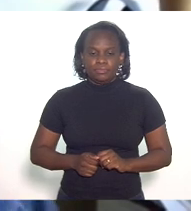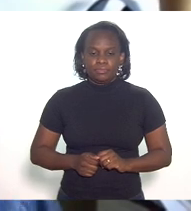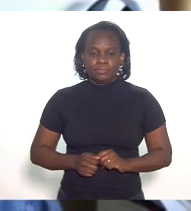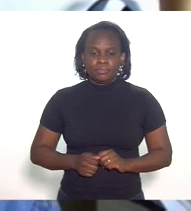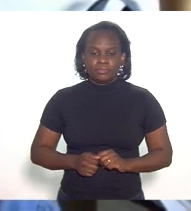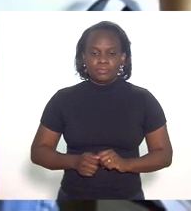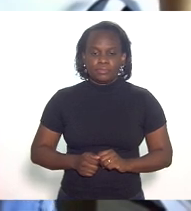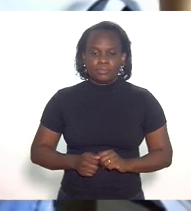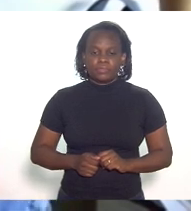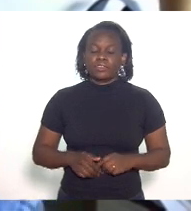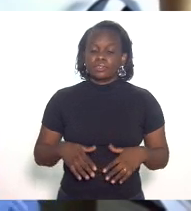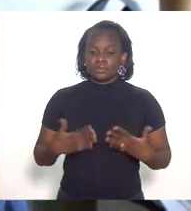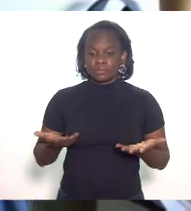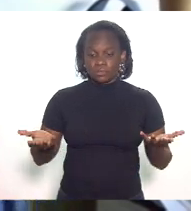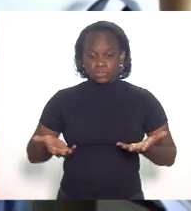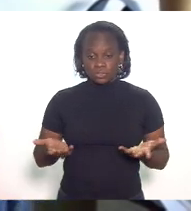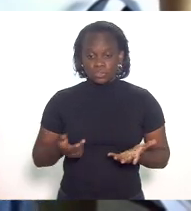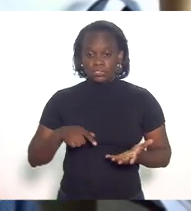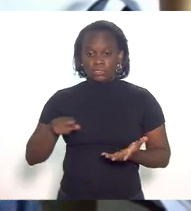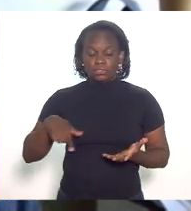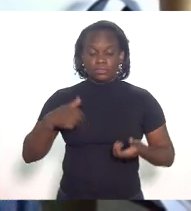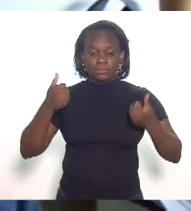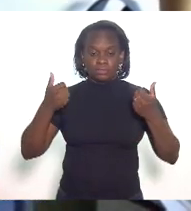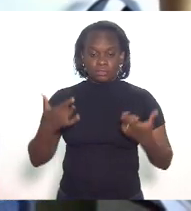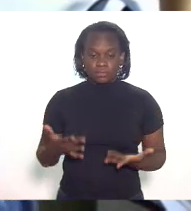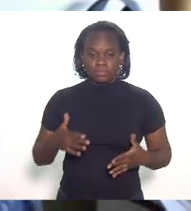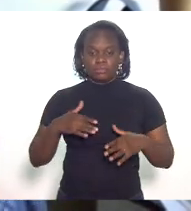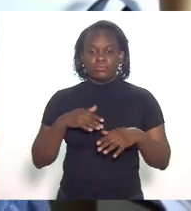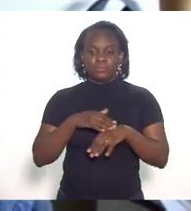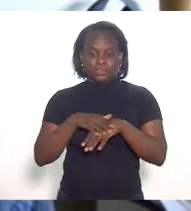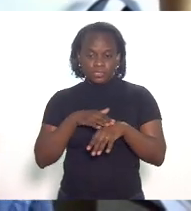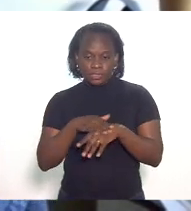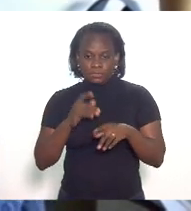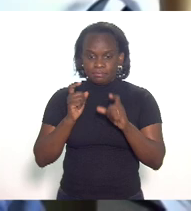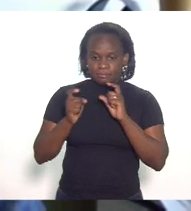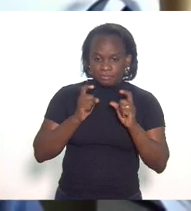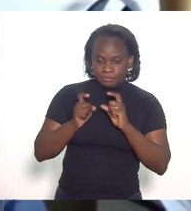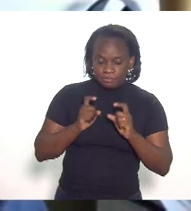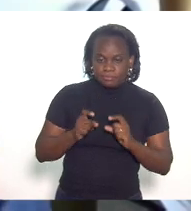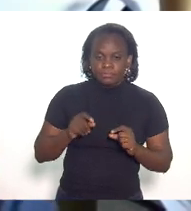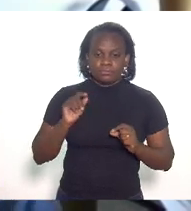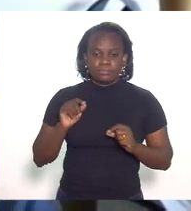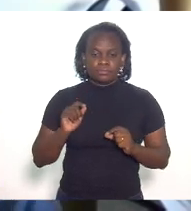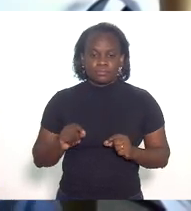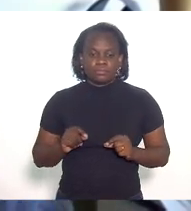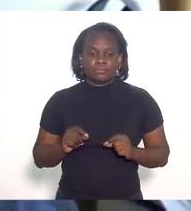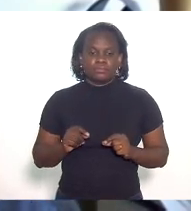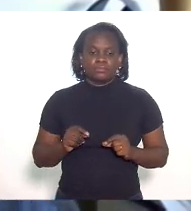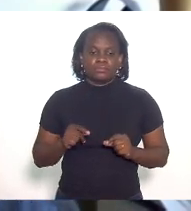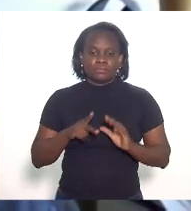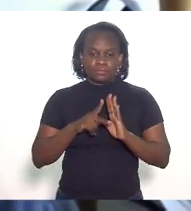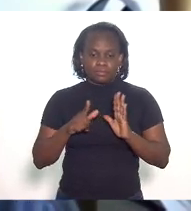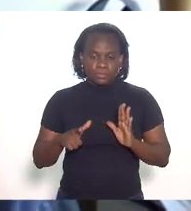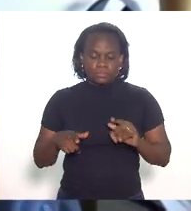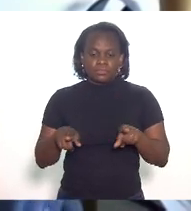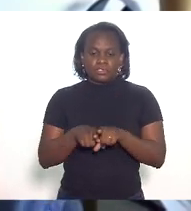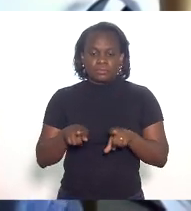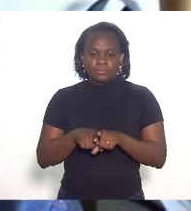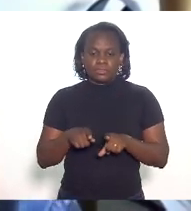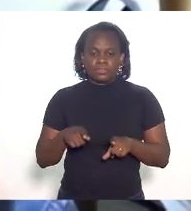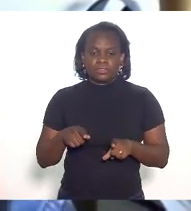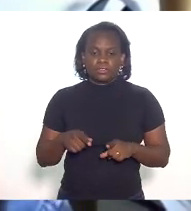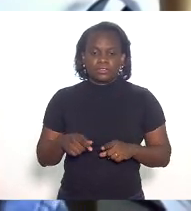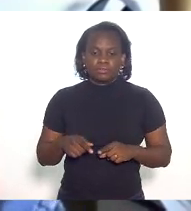então hoje nós vamos conversar discutir um pouco exatamente seu projeto e as suas